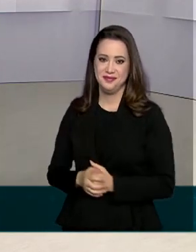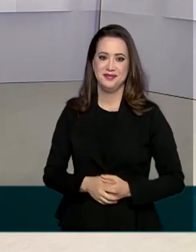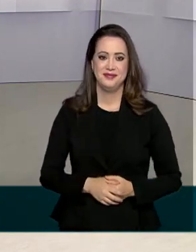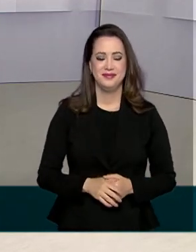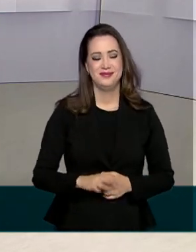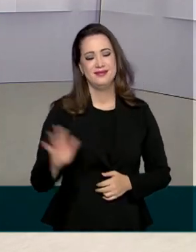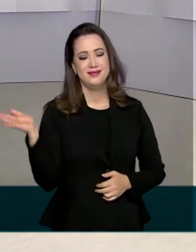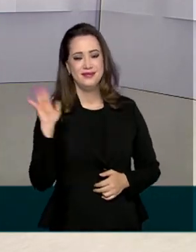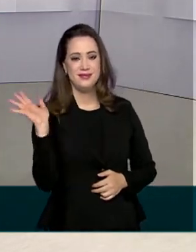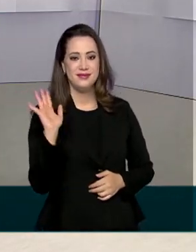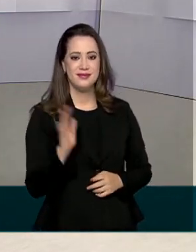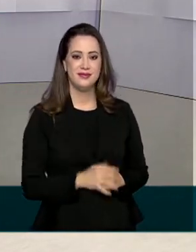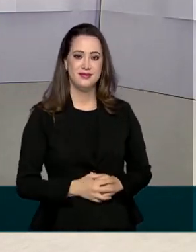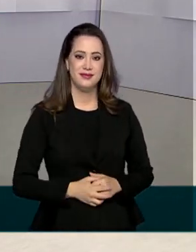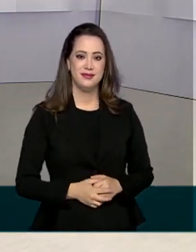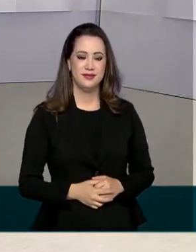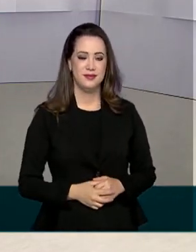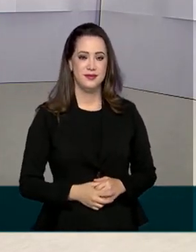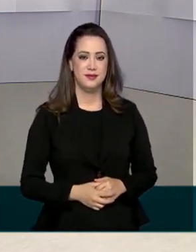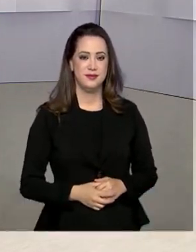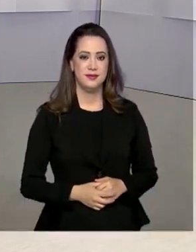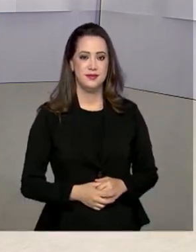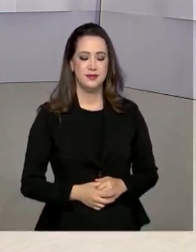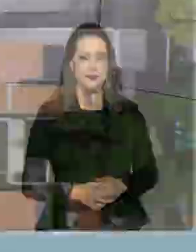sociais. Até a próxima edição. Tchau!